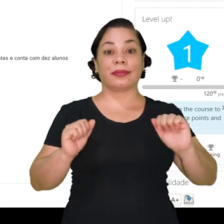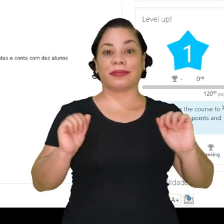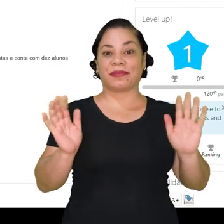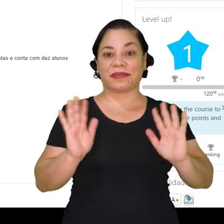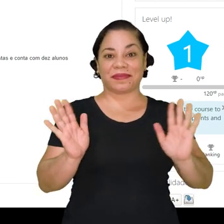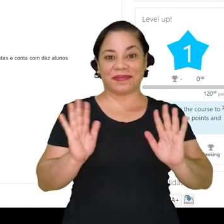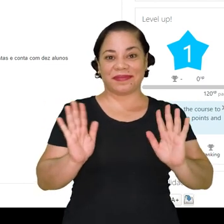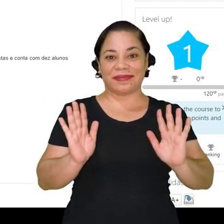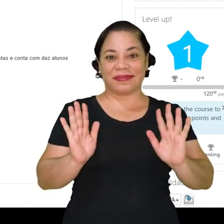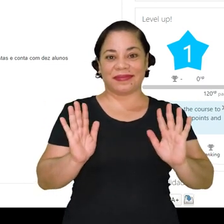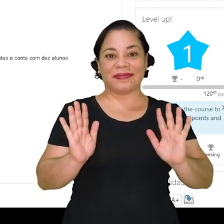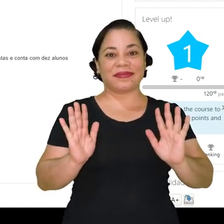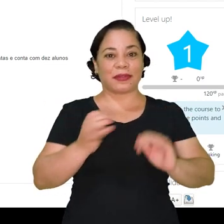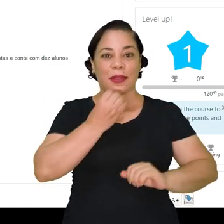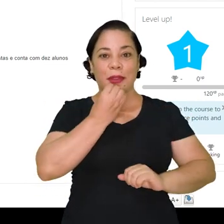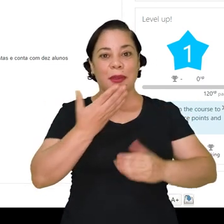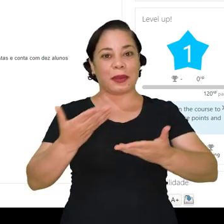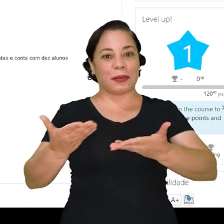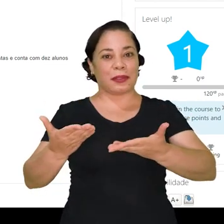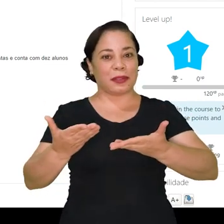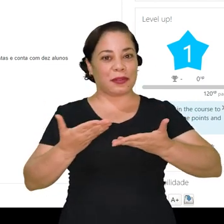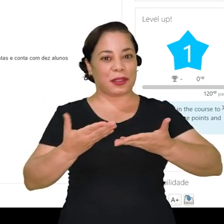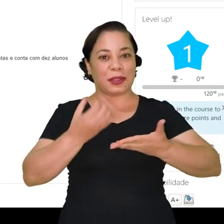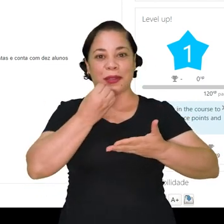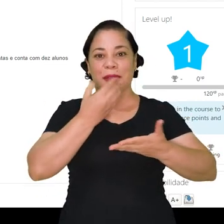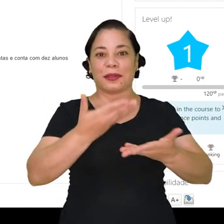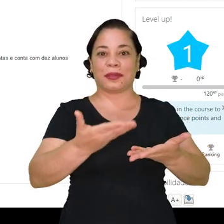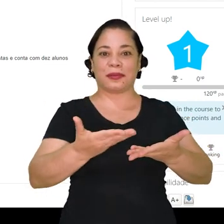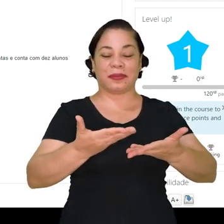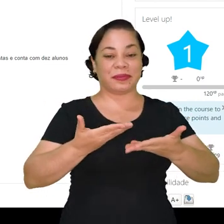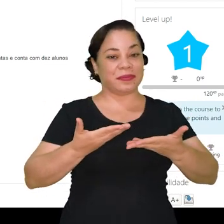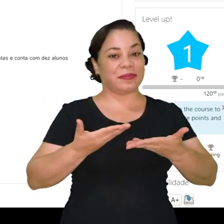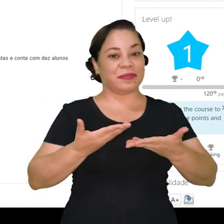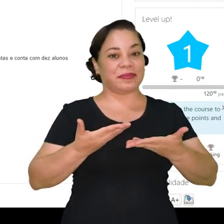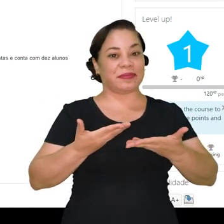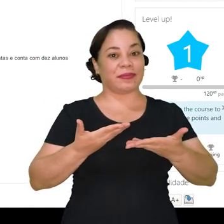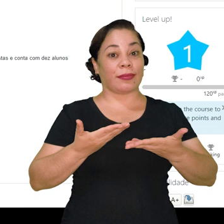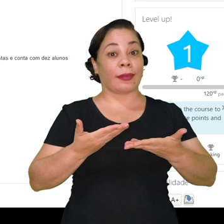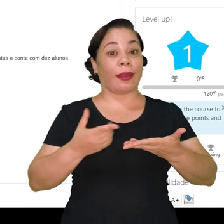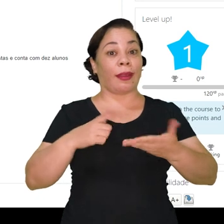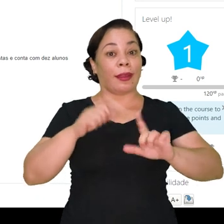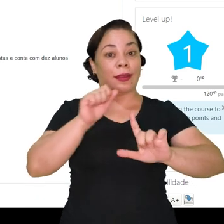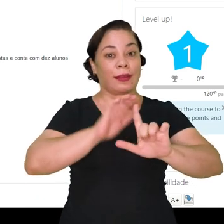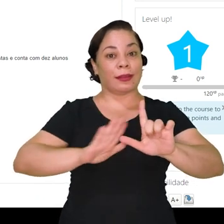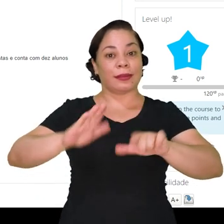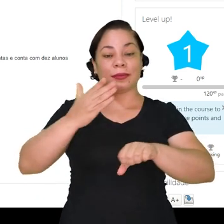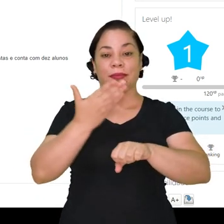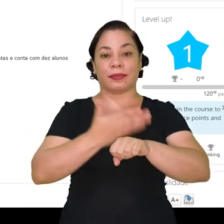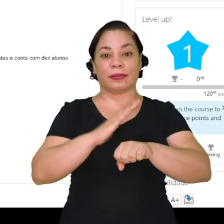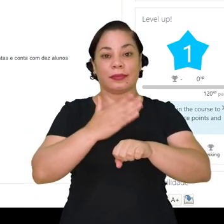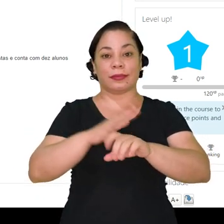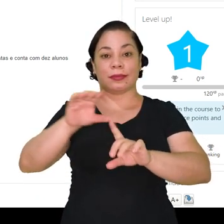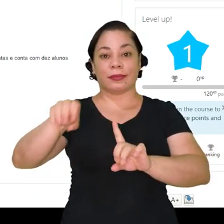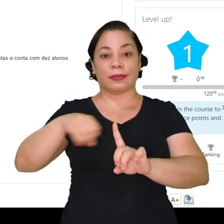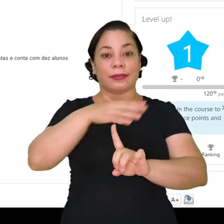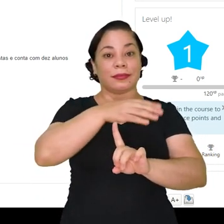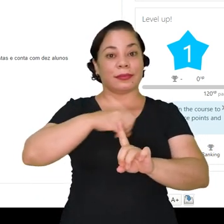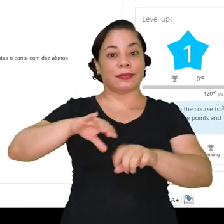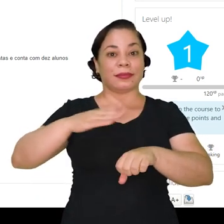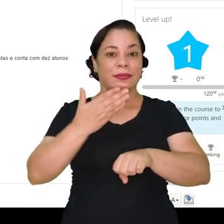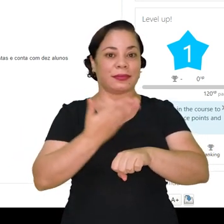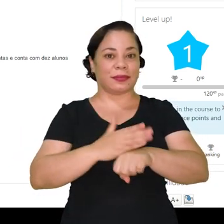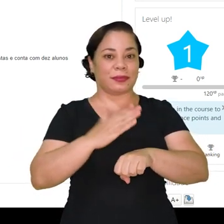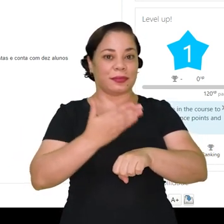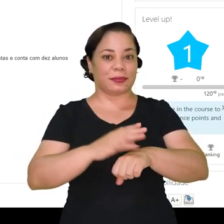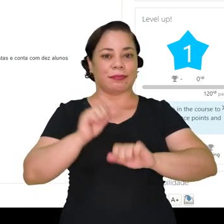Olá, cursista! Seja muito bem-vindo ou muito bem-vinda à nossa sala de prática Mediação na